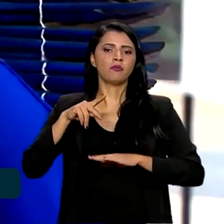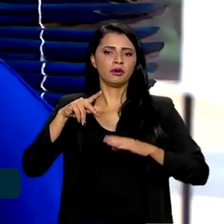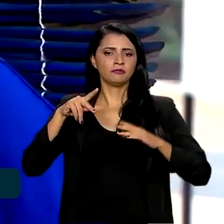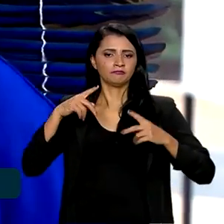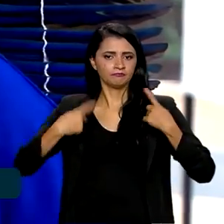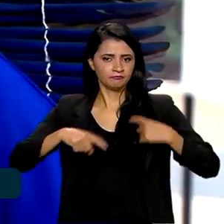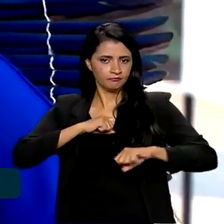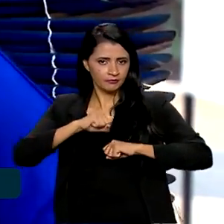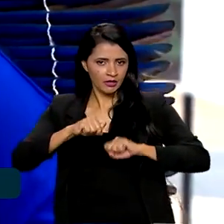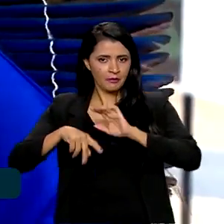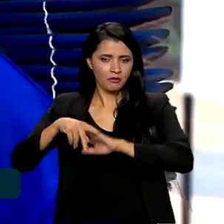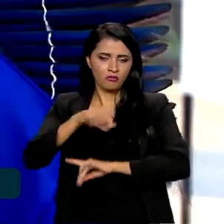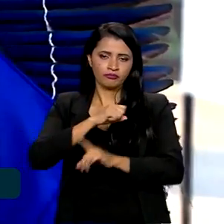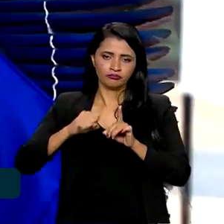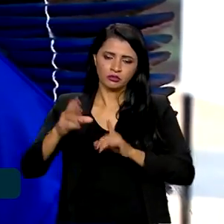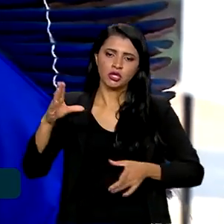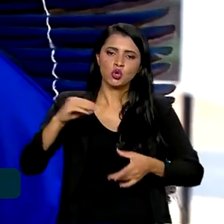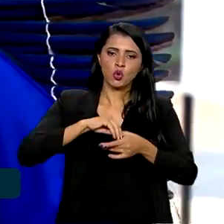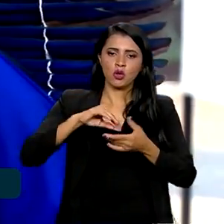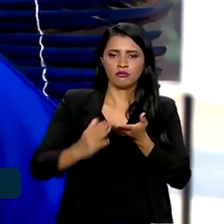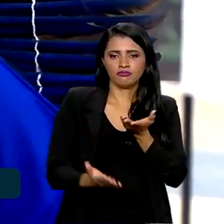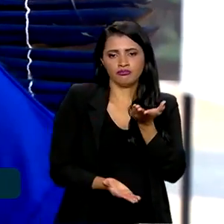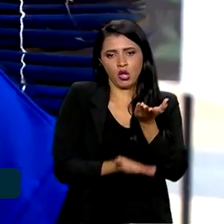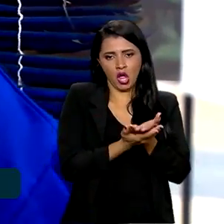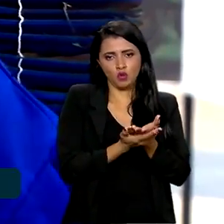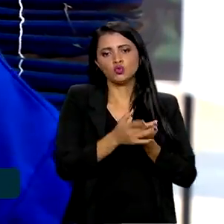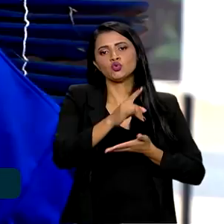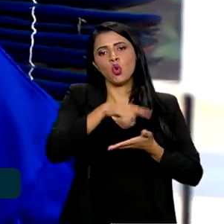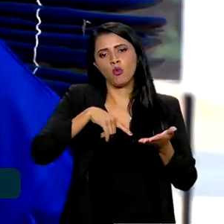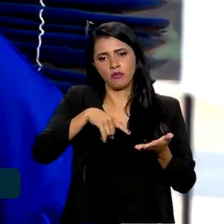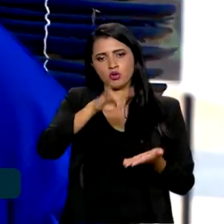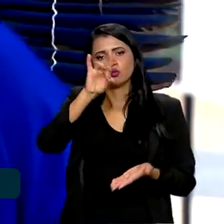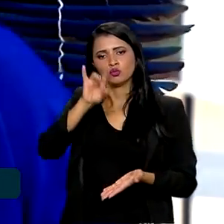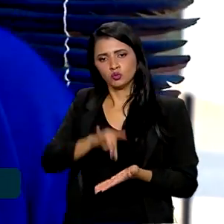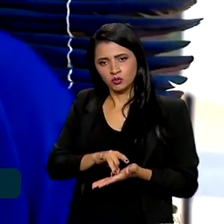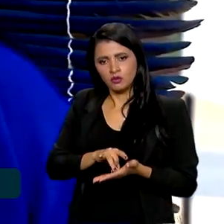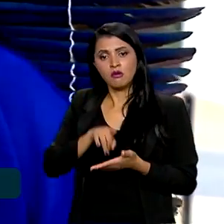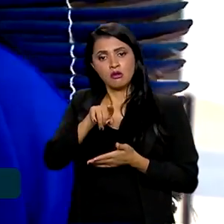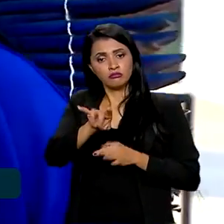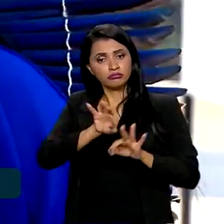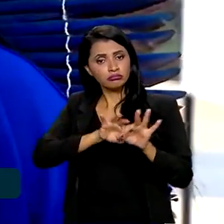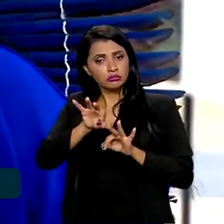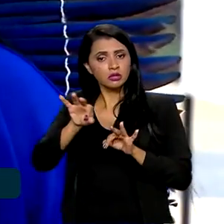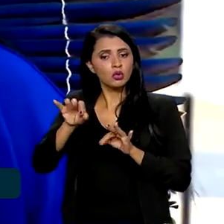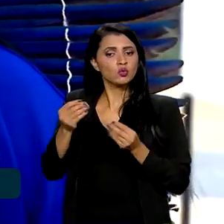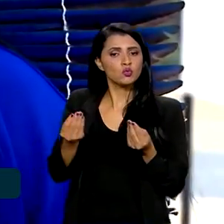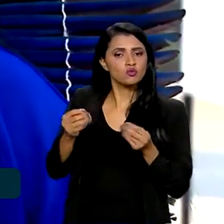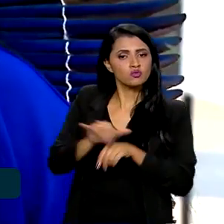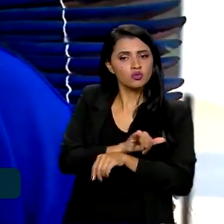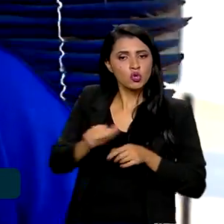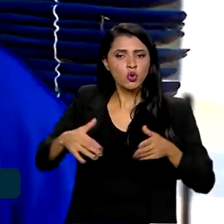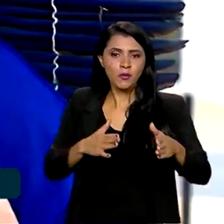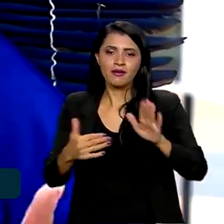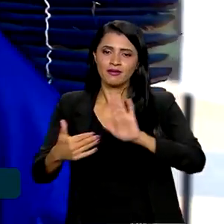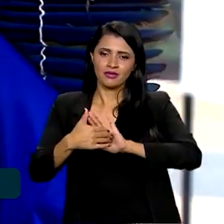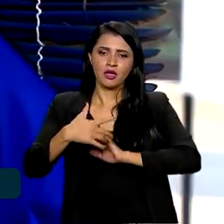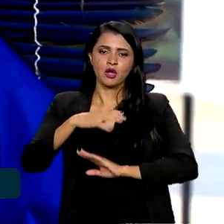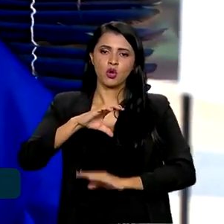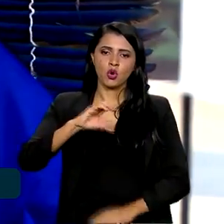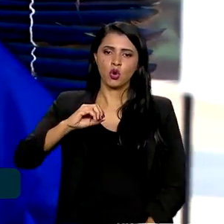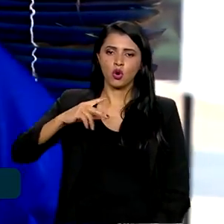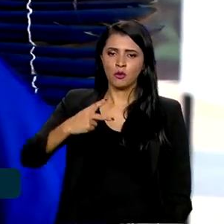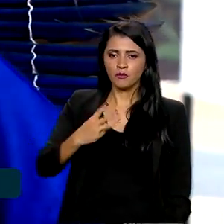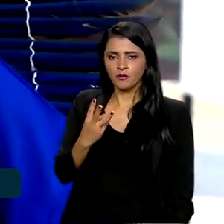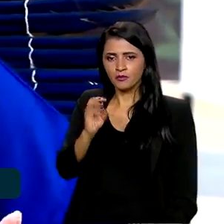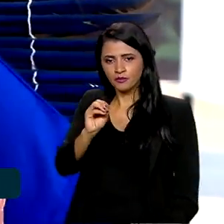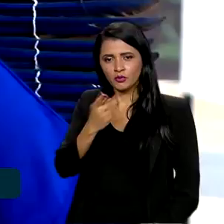Dessa cidade civil, ao documento oficial. E aqui está se traçando um caminho, tanto até a COP30, como o presidente Lula